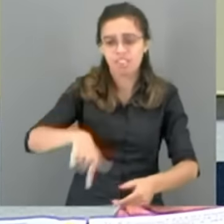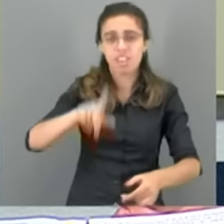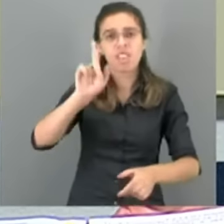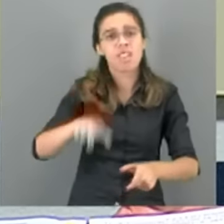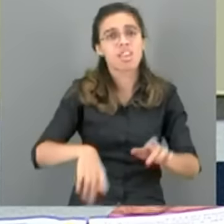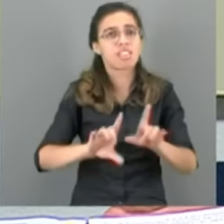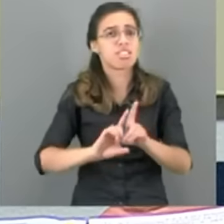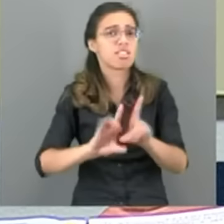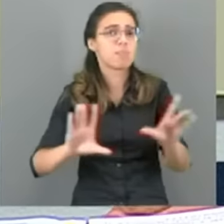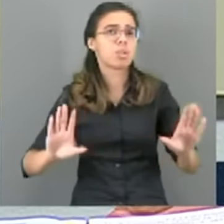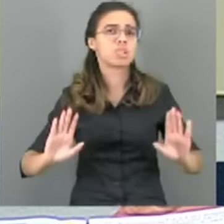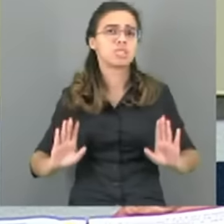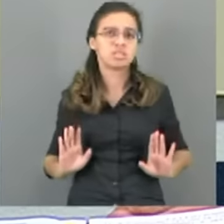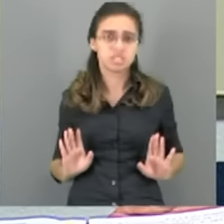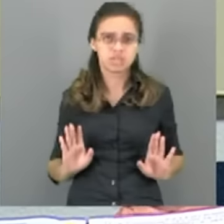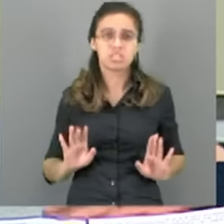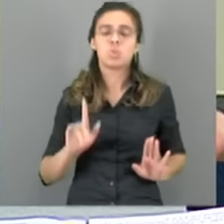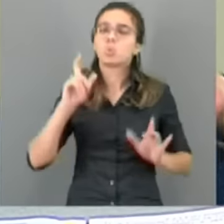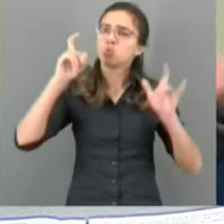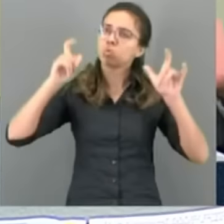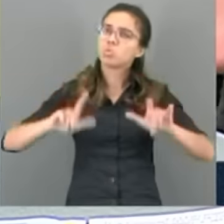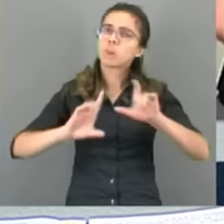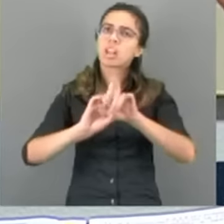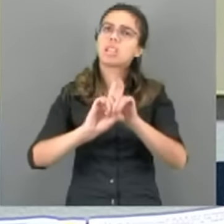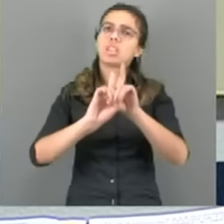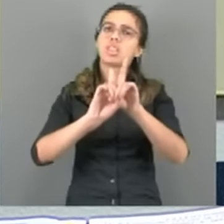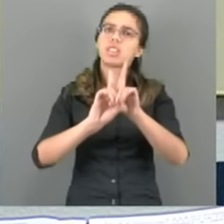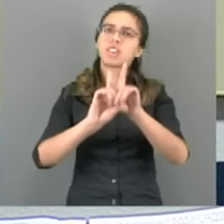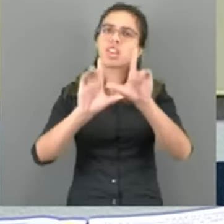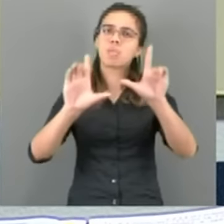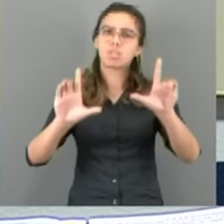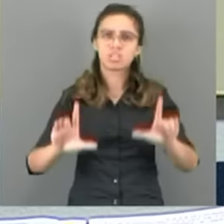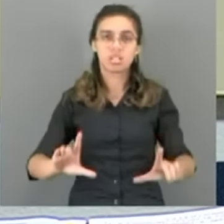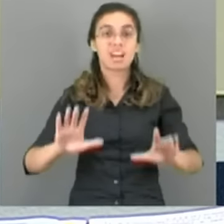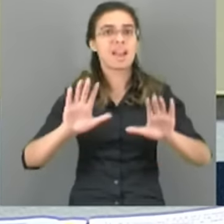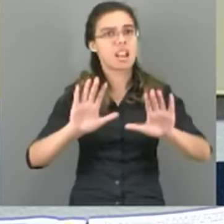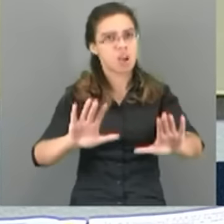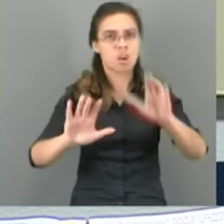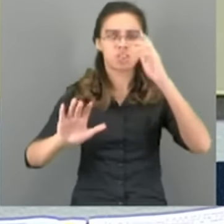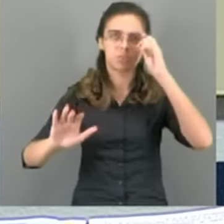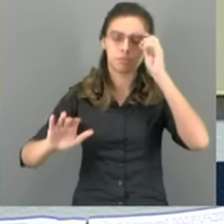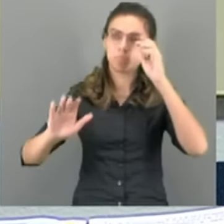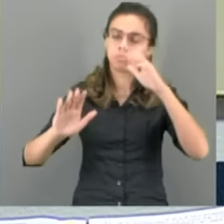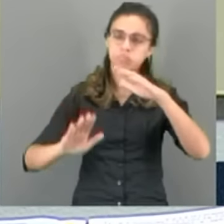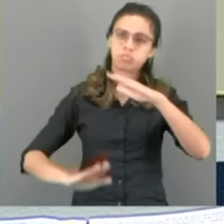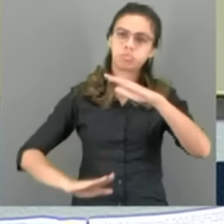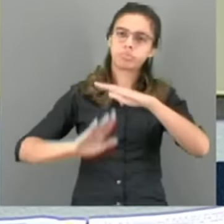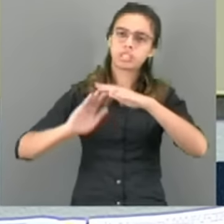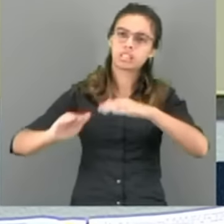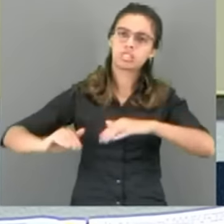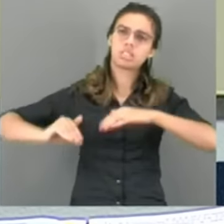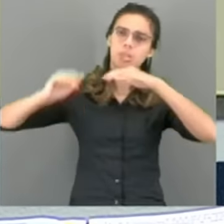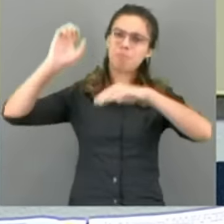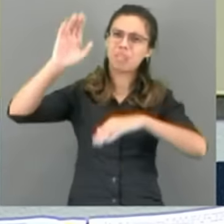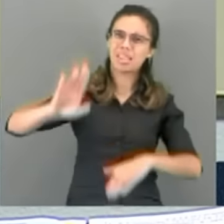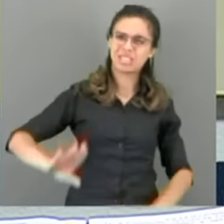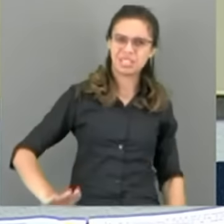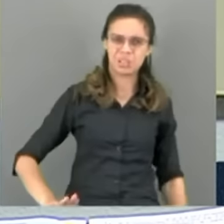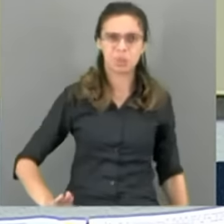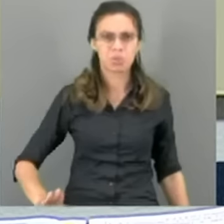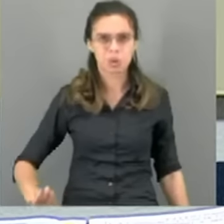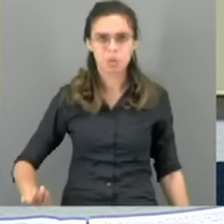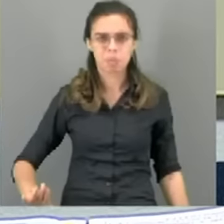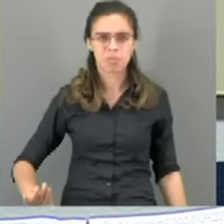democrática. Agora, quando a maior autoridade do país é atacada por um moleque